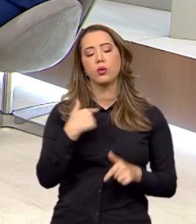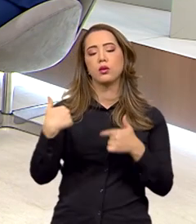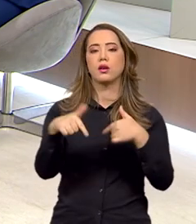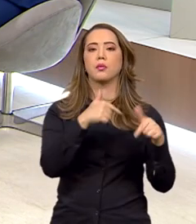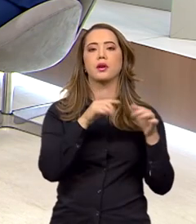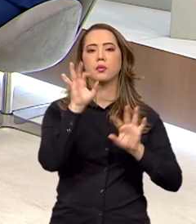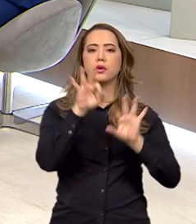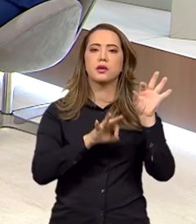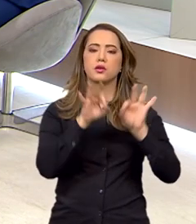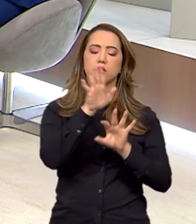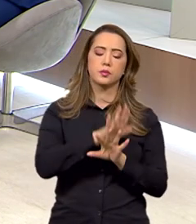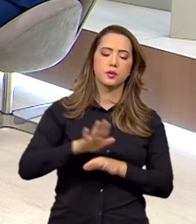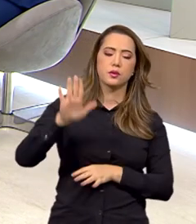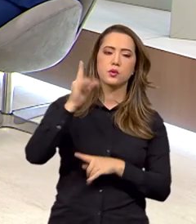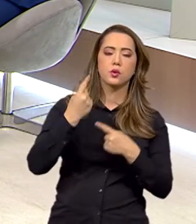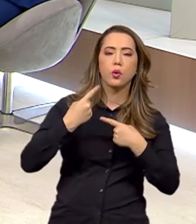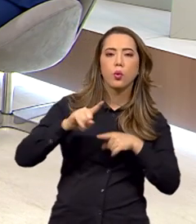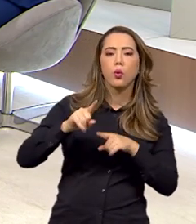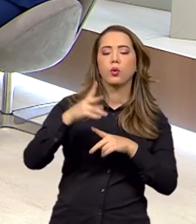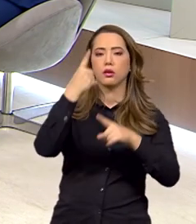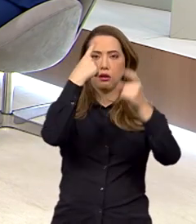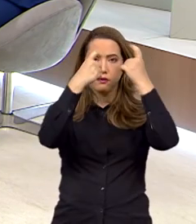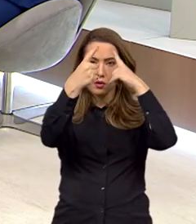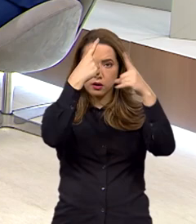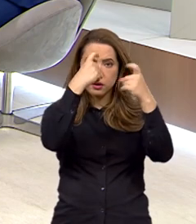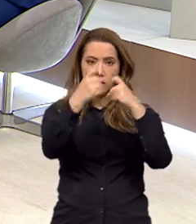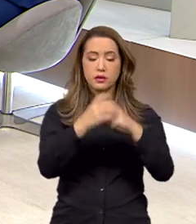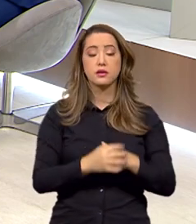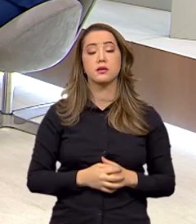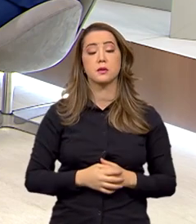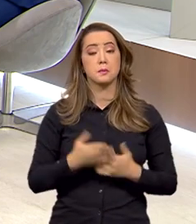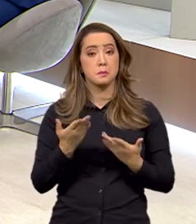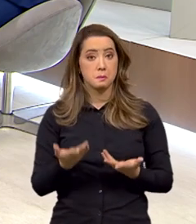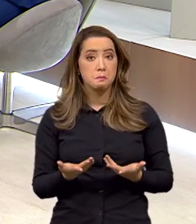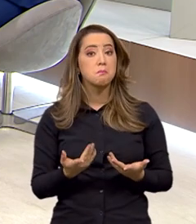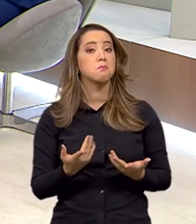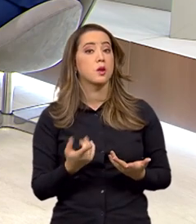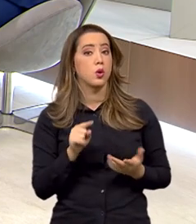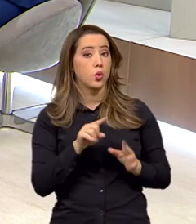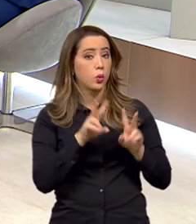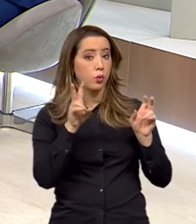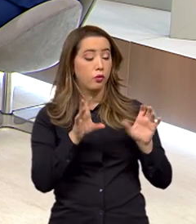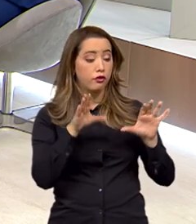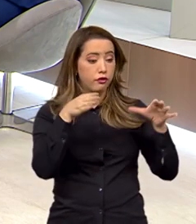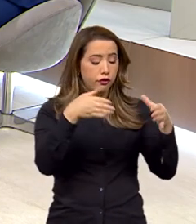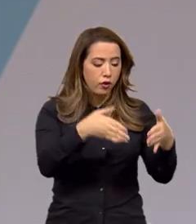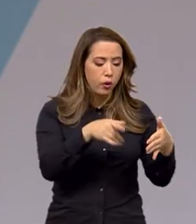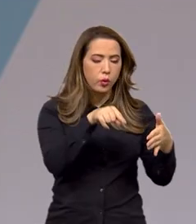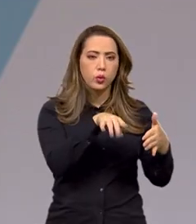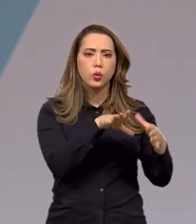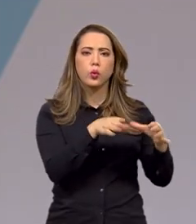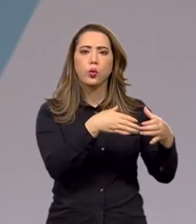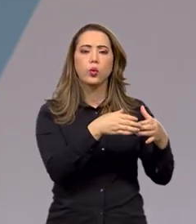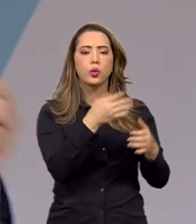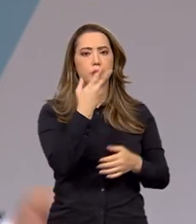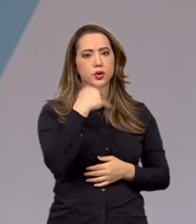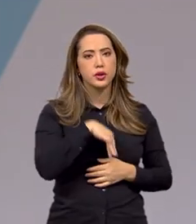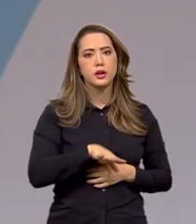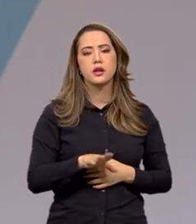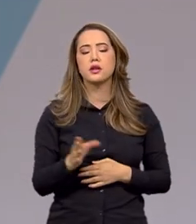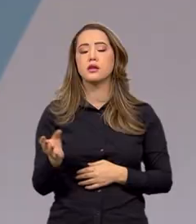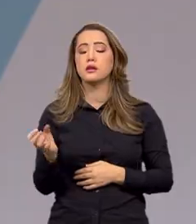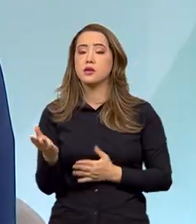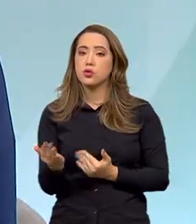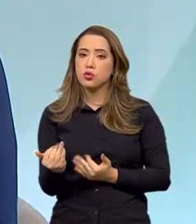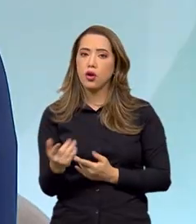o Plano Nacional de Enfrentamento à Violência contra Crianças e Adolescentes, que traz novas tipificações de violências. Não é